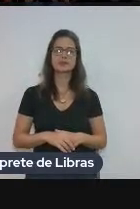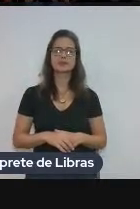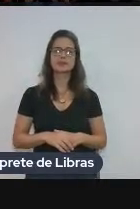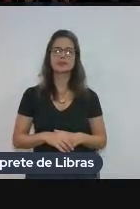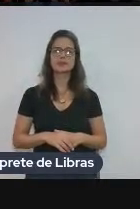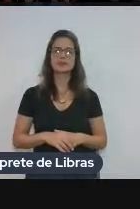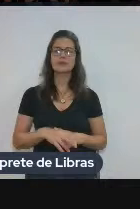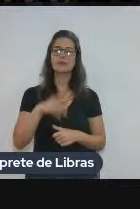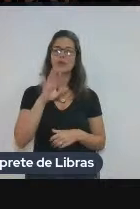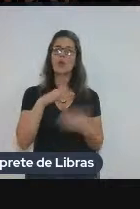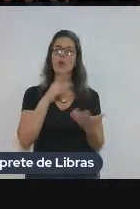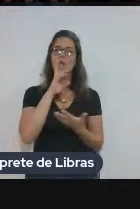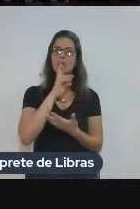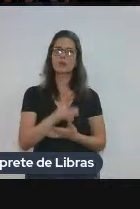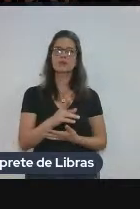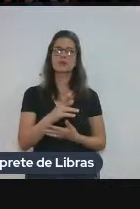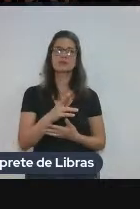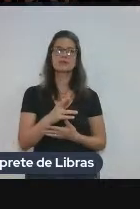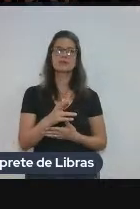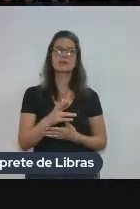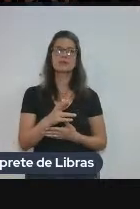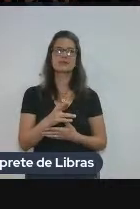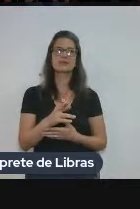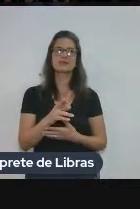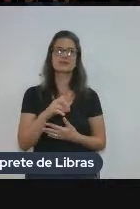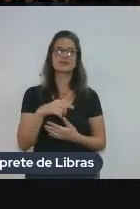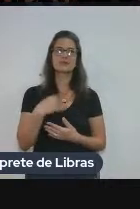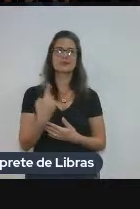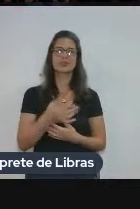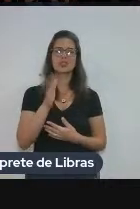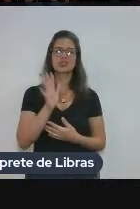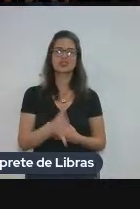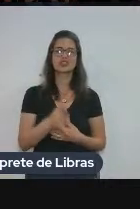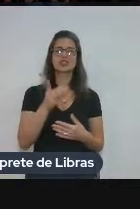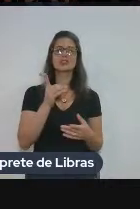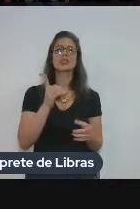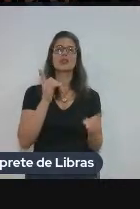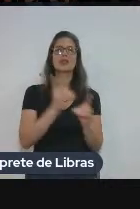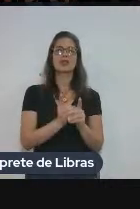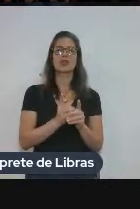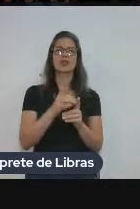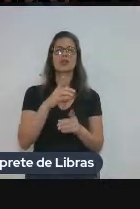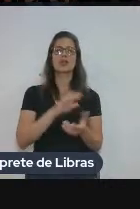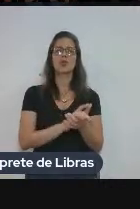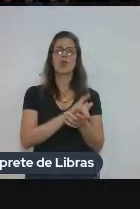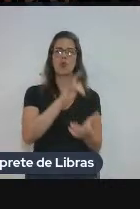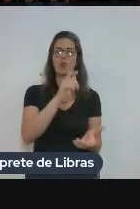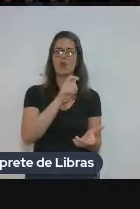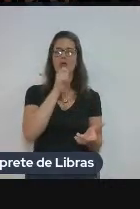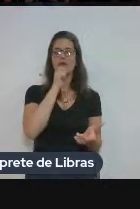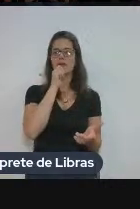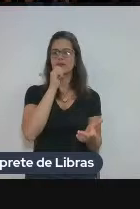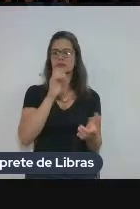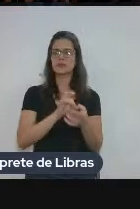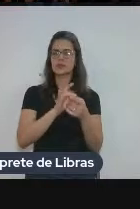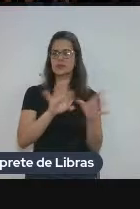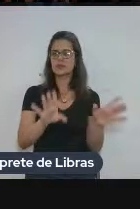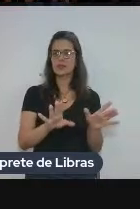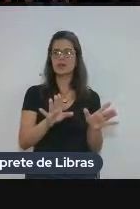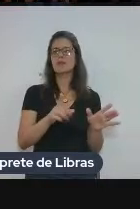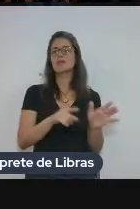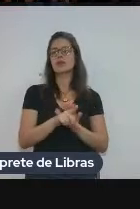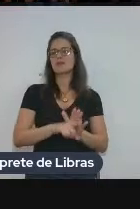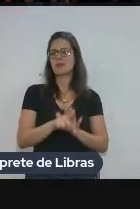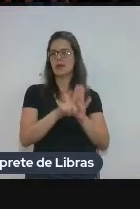Bom, os resultados que a gente conseguiu até agora, né? A gente tem o Corpus, que ainda não está disponível para